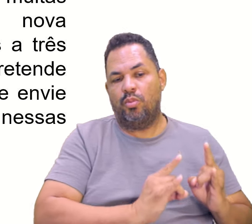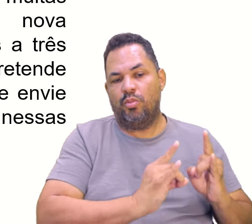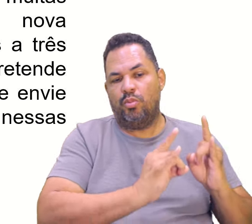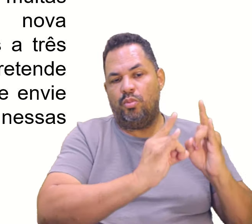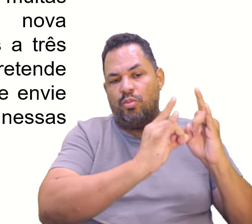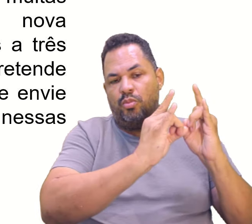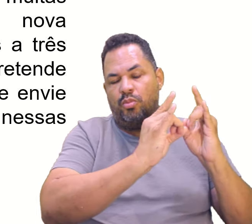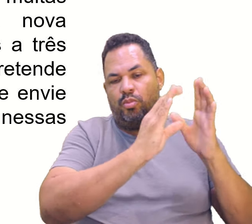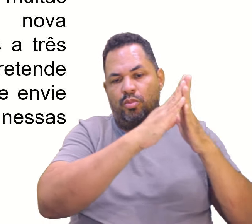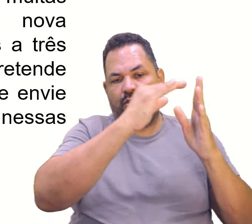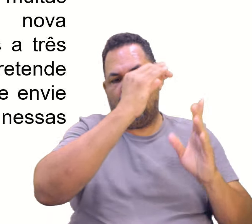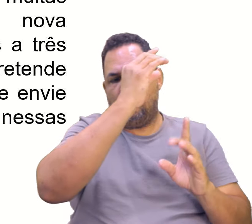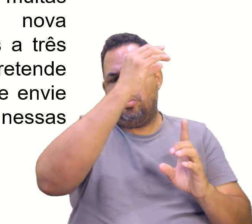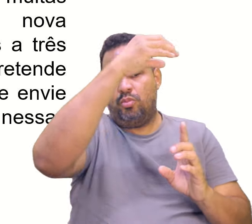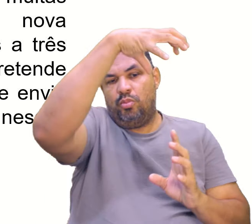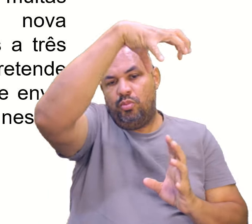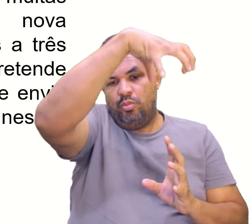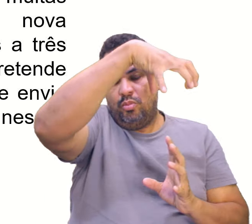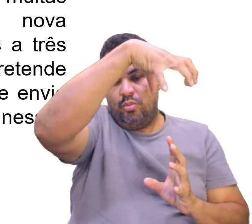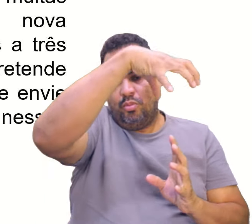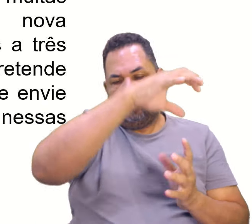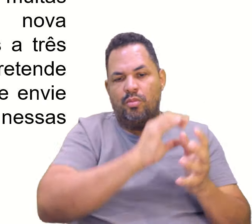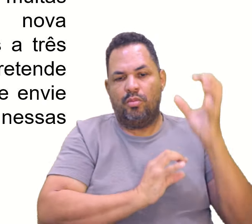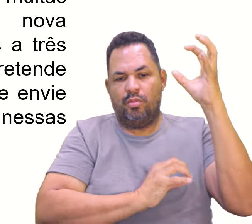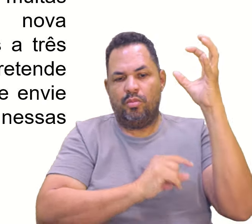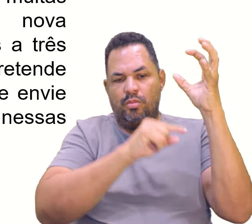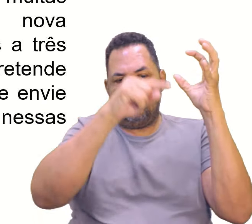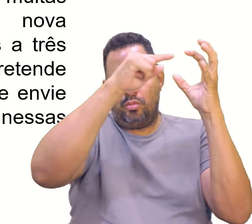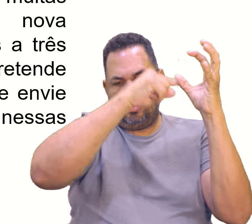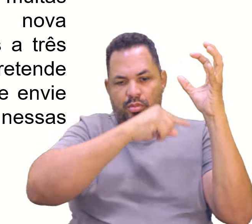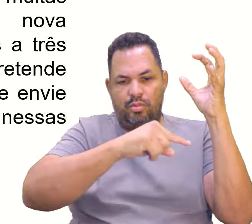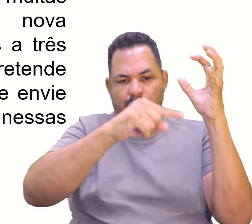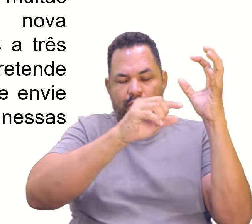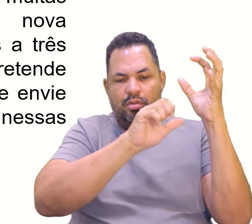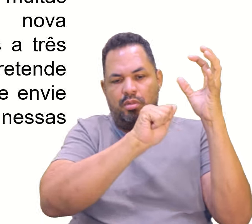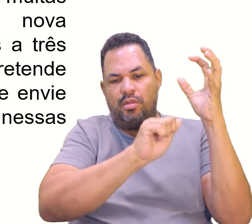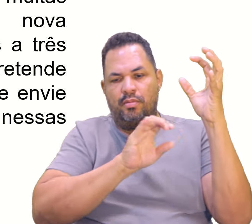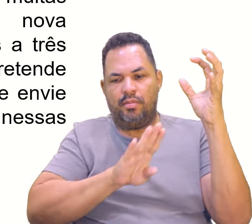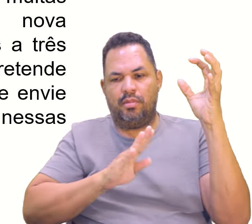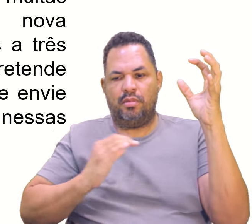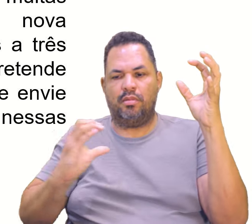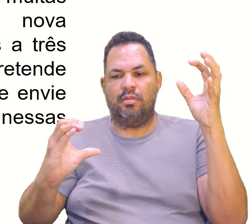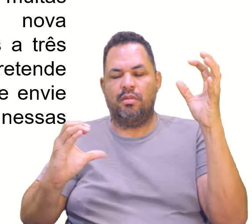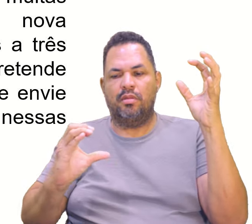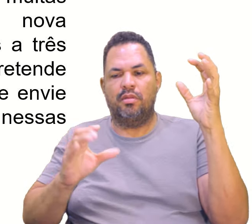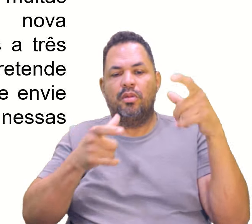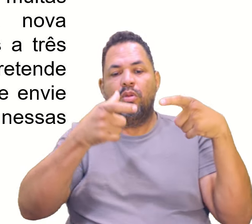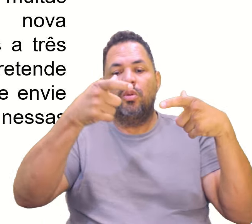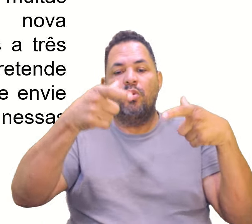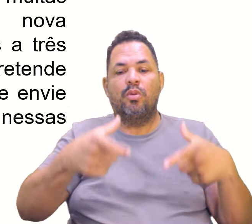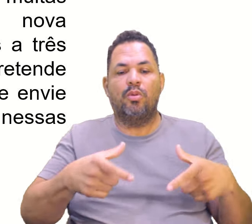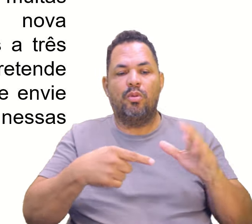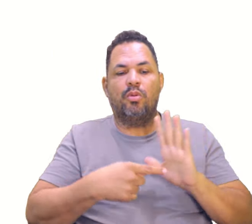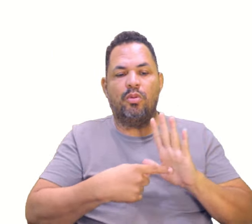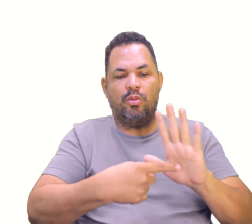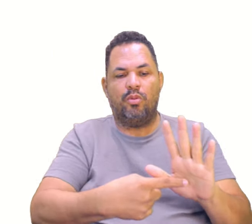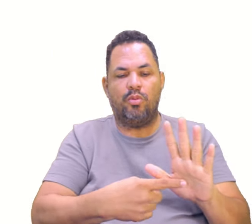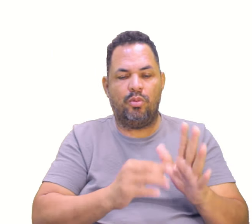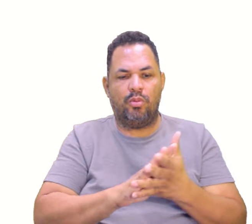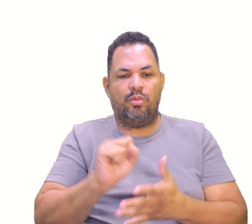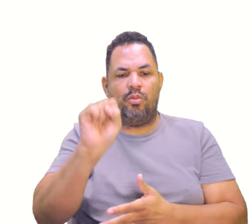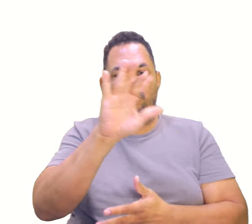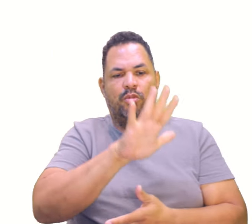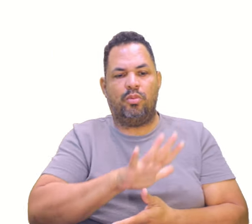B e C. já existentes nessas cidades. As localizações das antenas estão representadas no plano